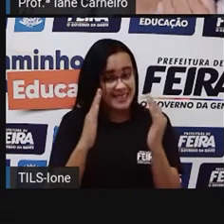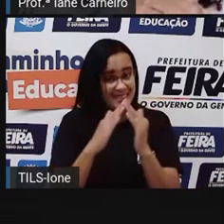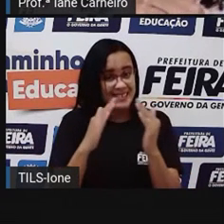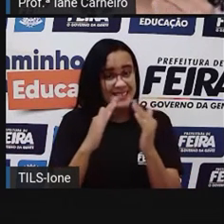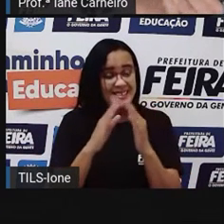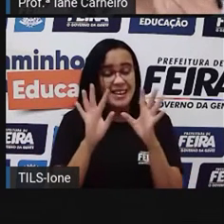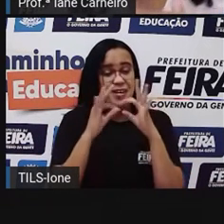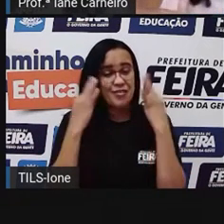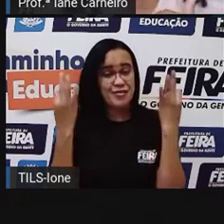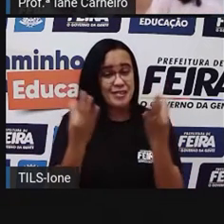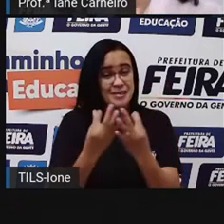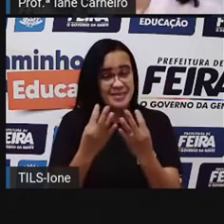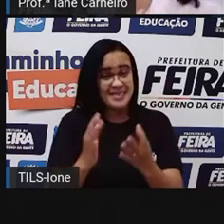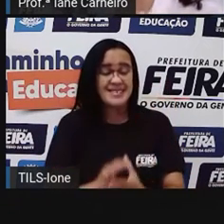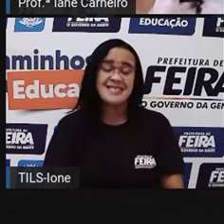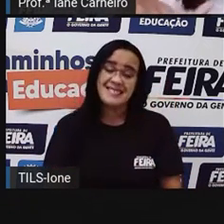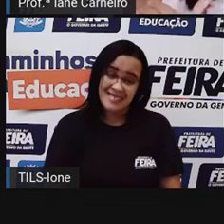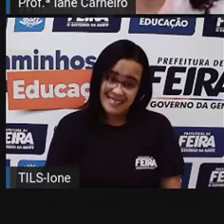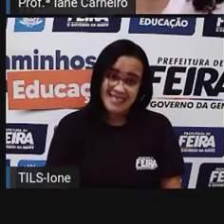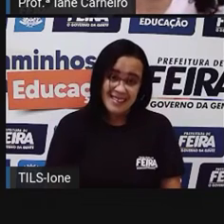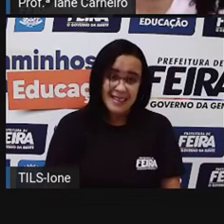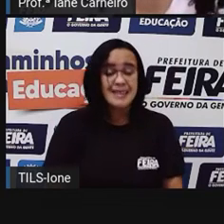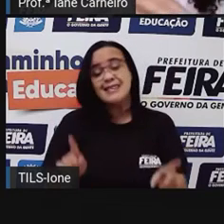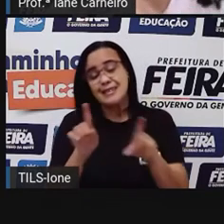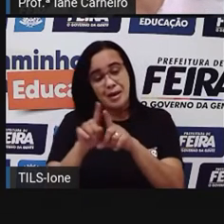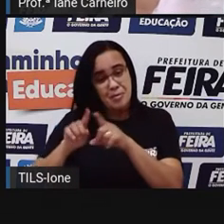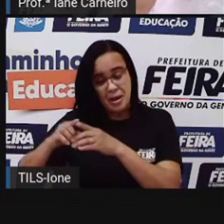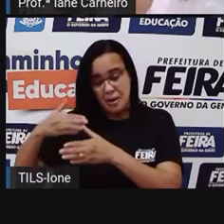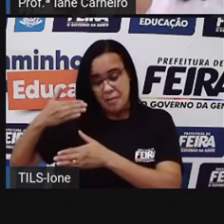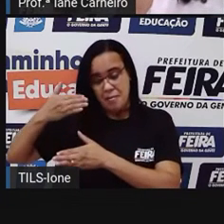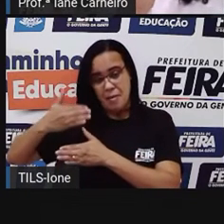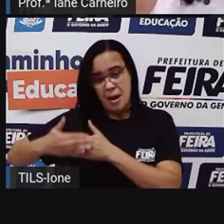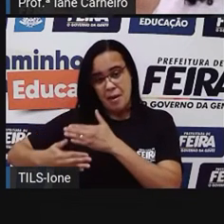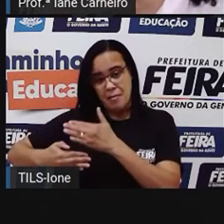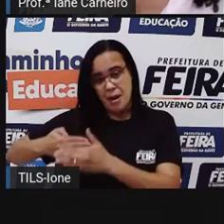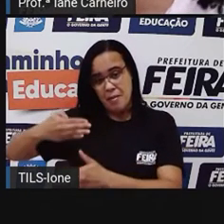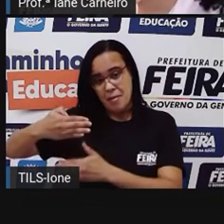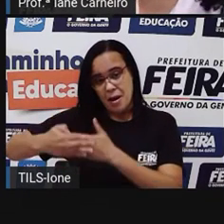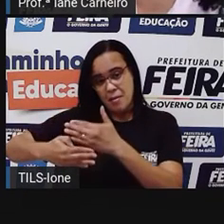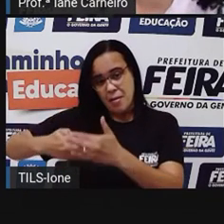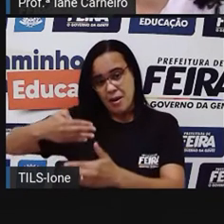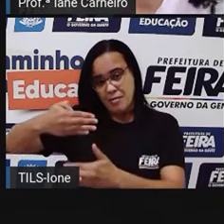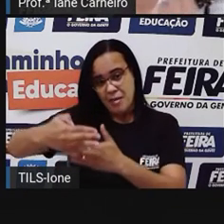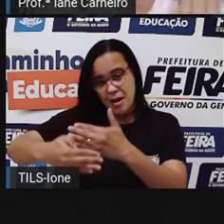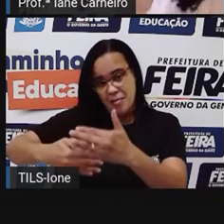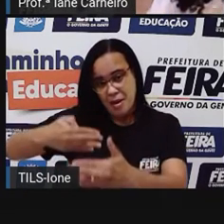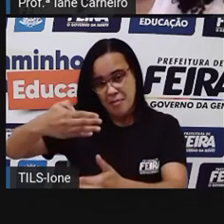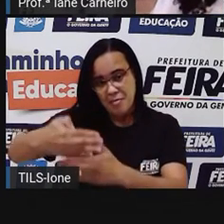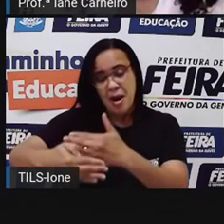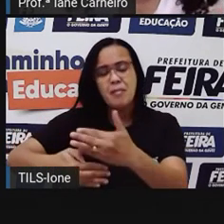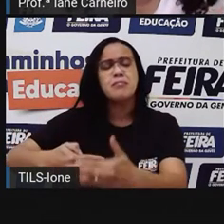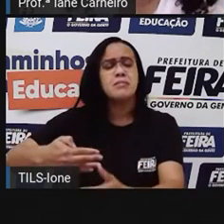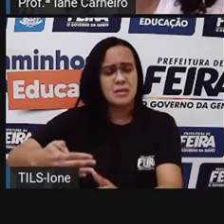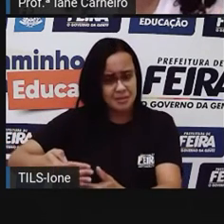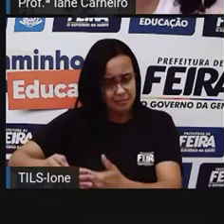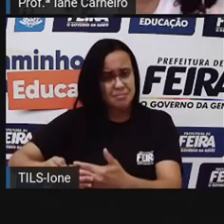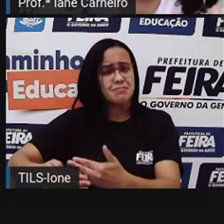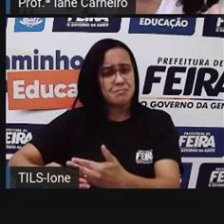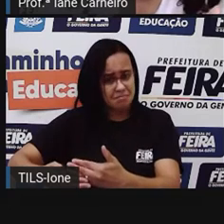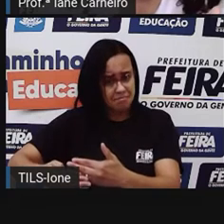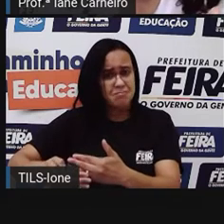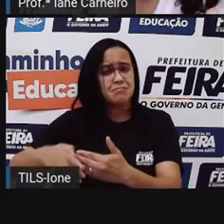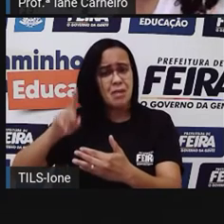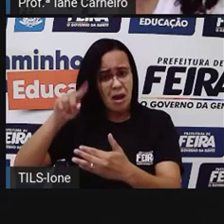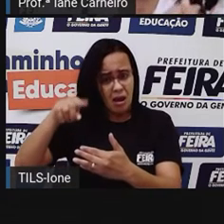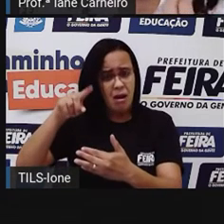Então, tem todo um processo também. E aí, várias pessoas, algumas pessoas, na verdade, né? Que são veganas, elas falam desse processo aqui,